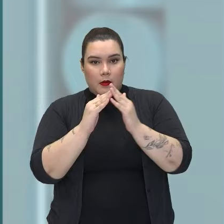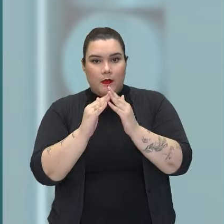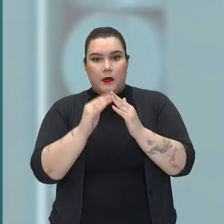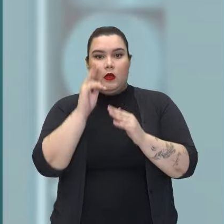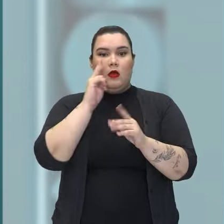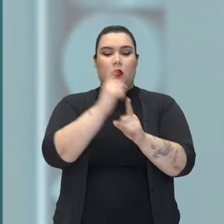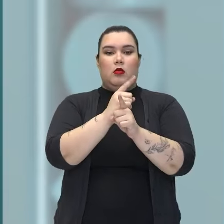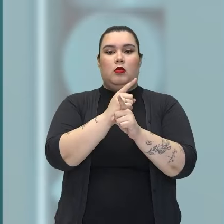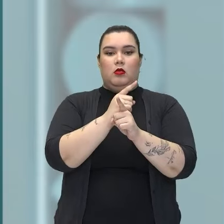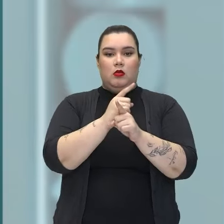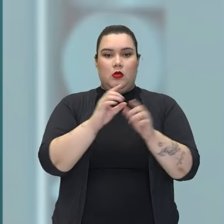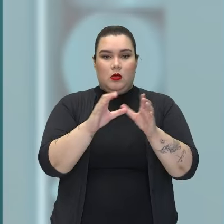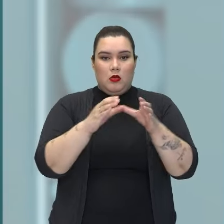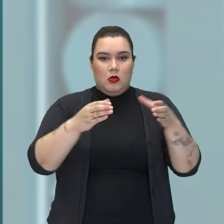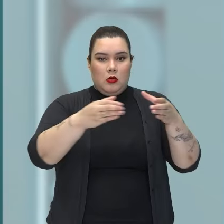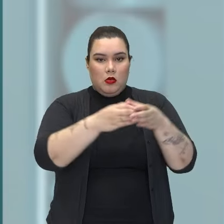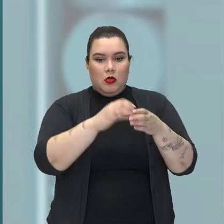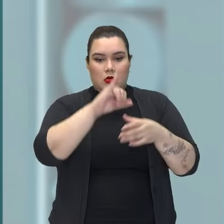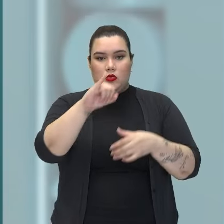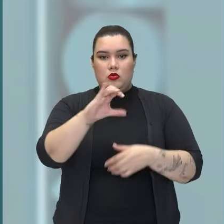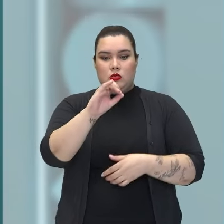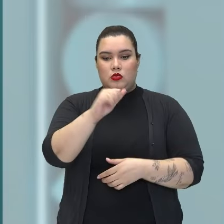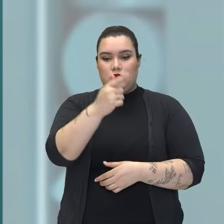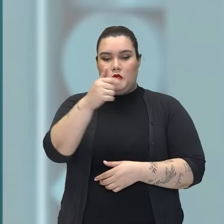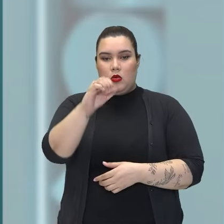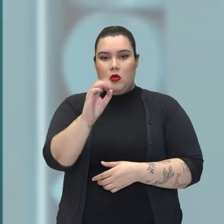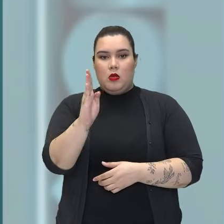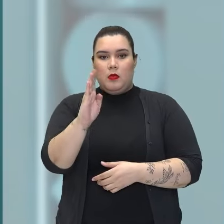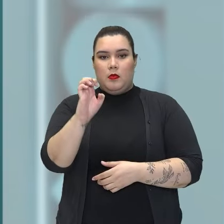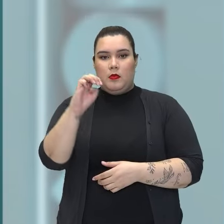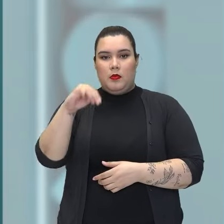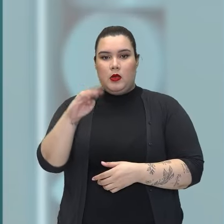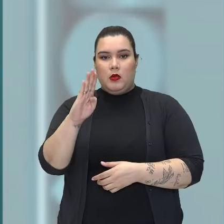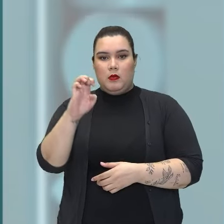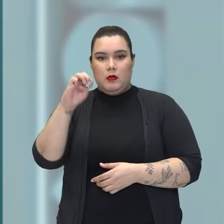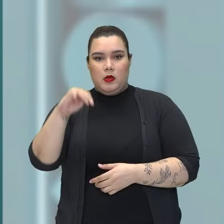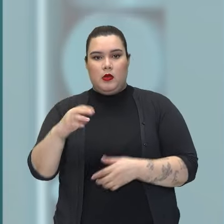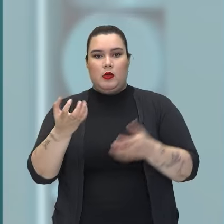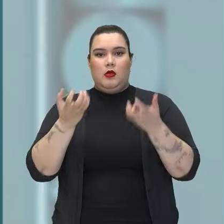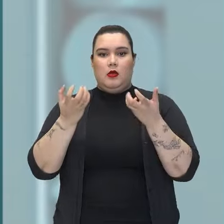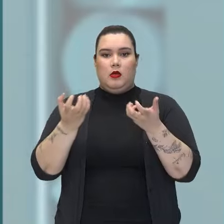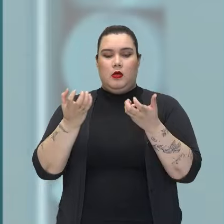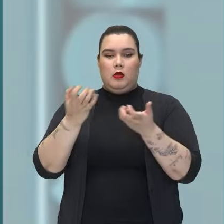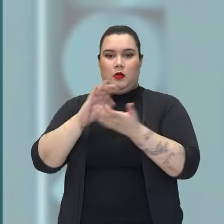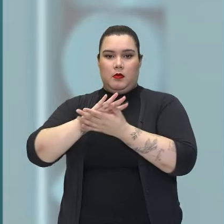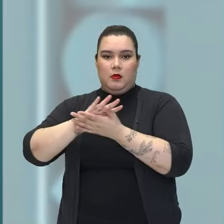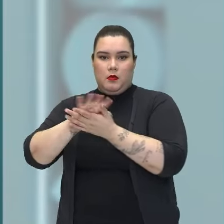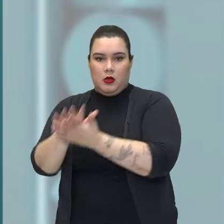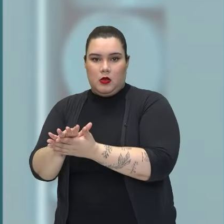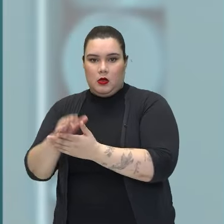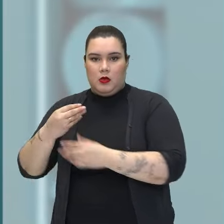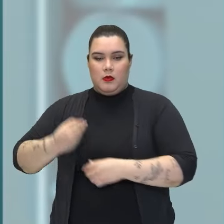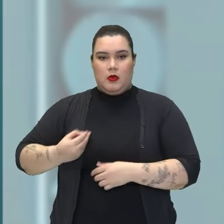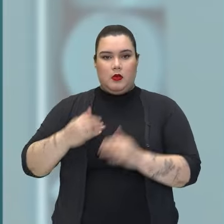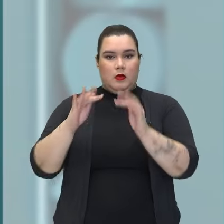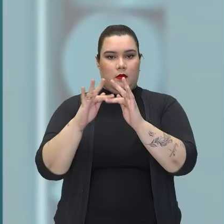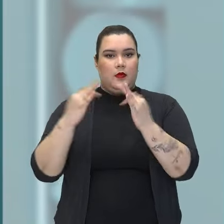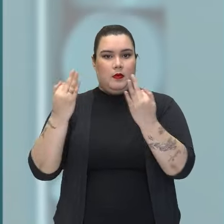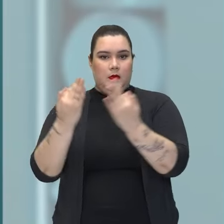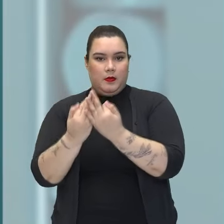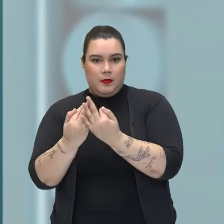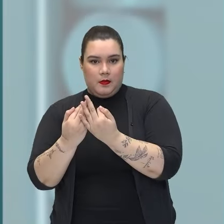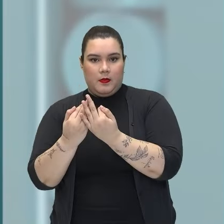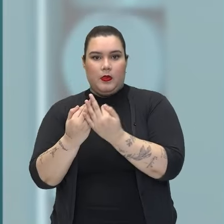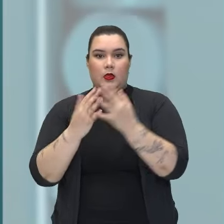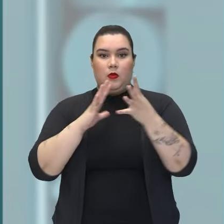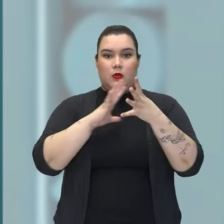encontra o bando de João Bem Bem ali, querendo matar, dar fim na vida de uma família, de